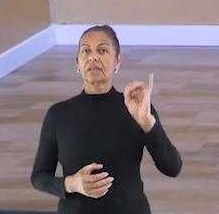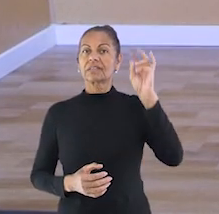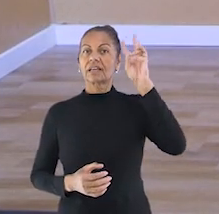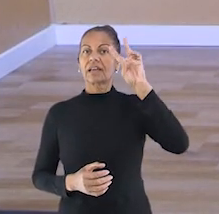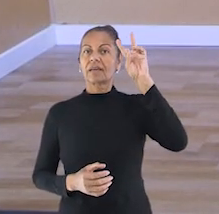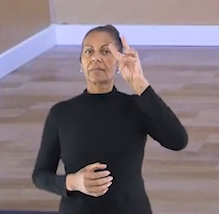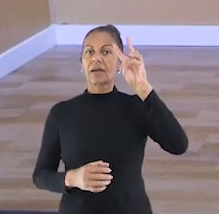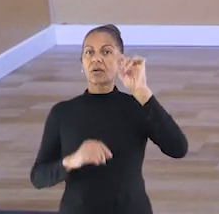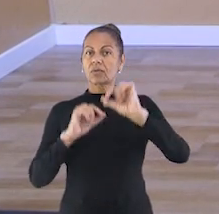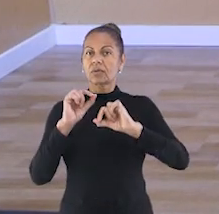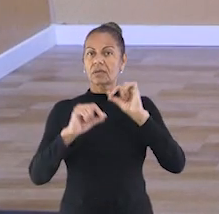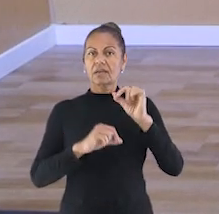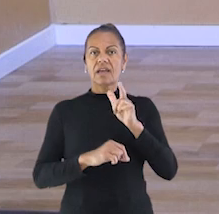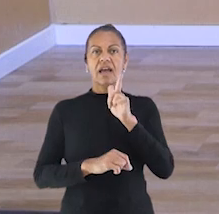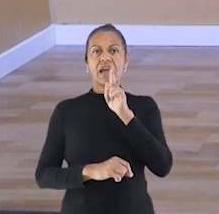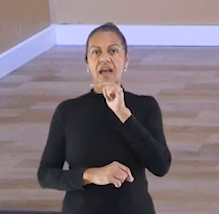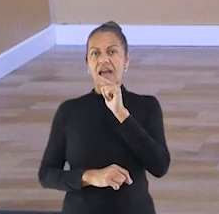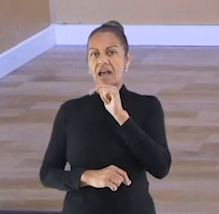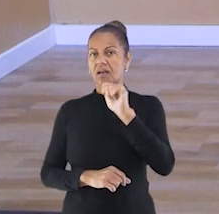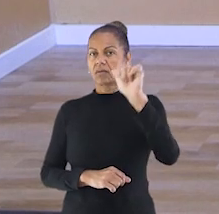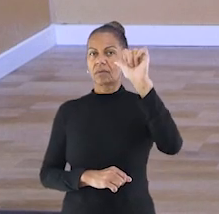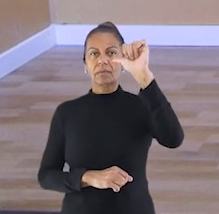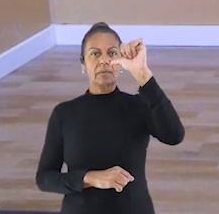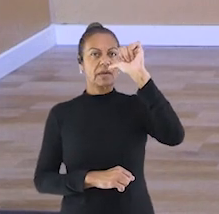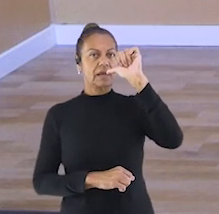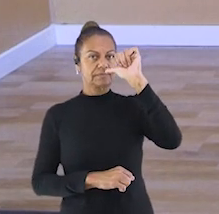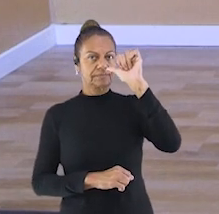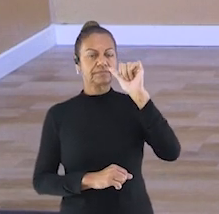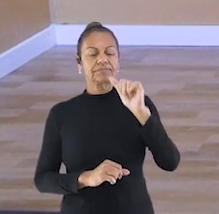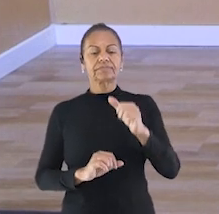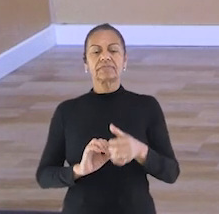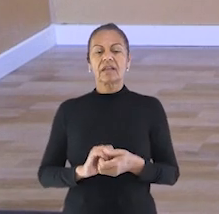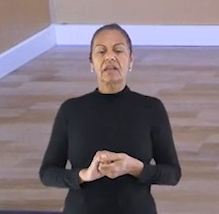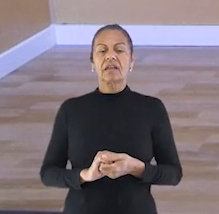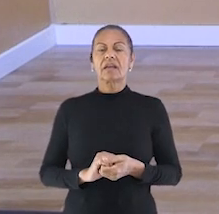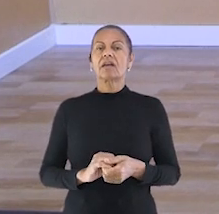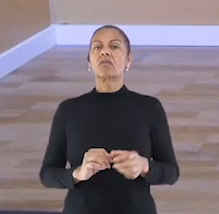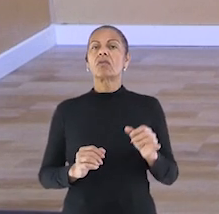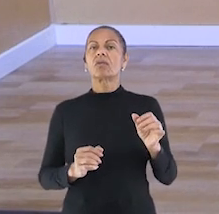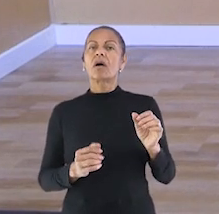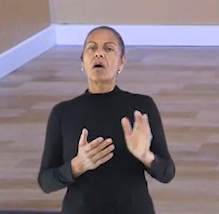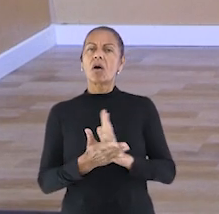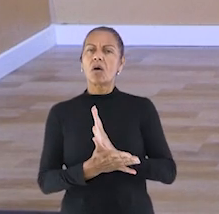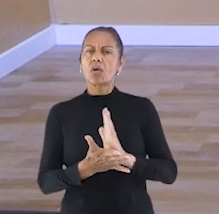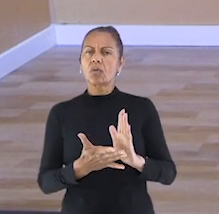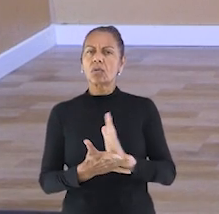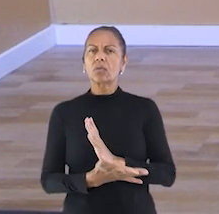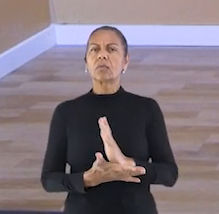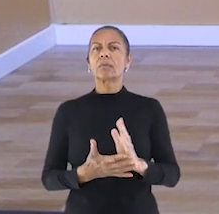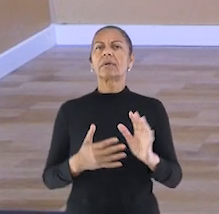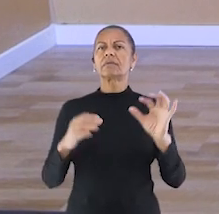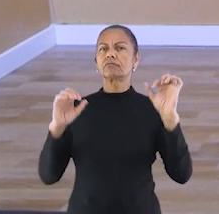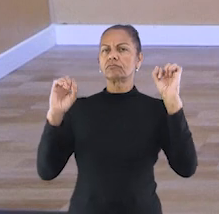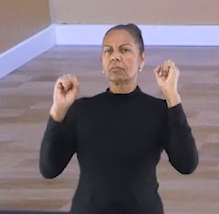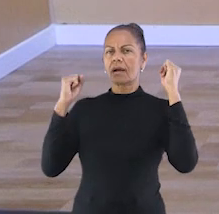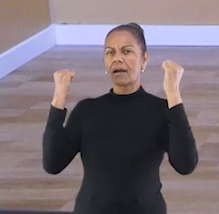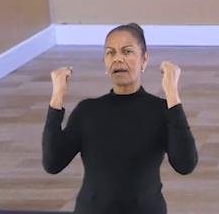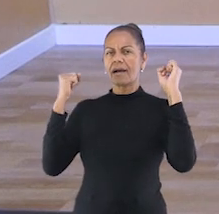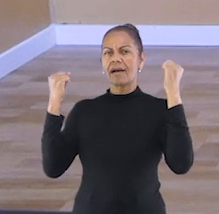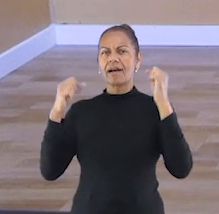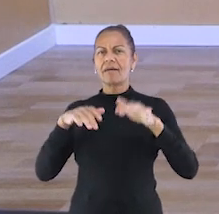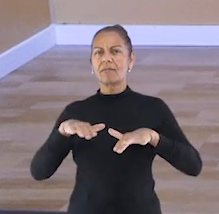importante a hidratação. Beleza? Eu vou fazer alguns exercícios que servem como